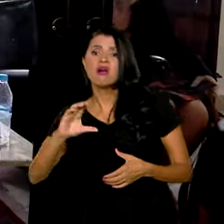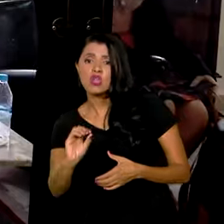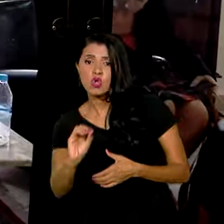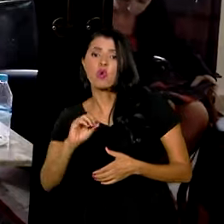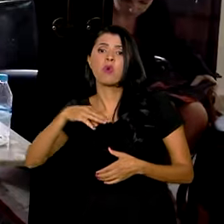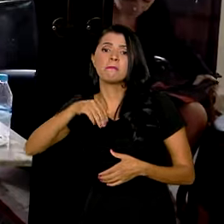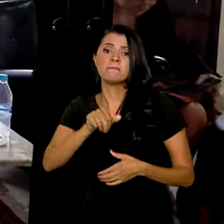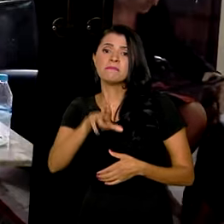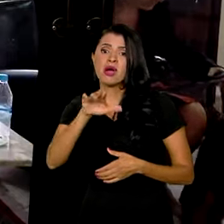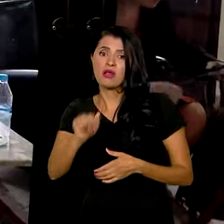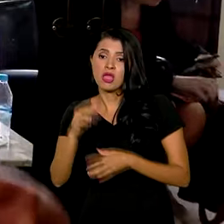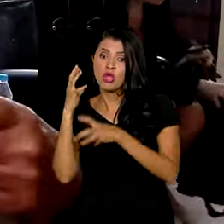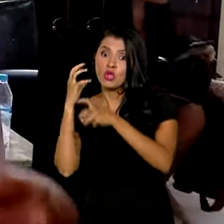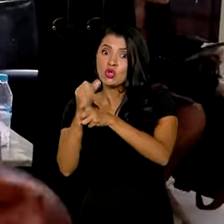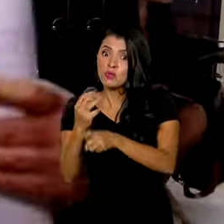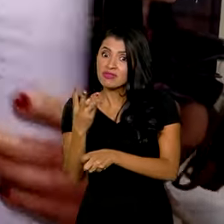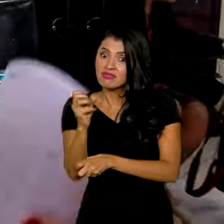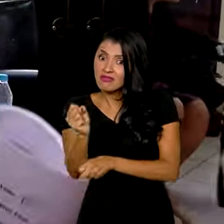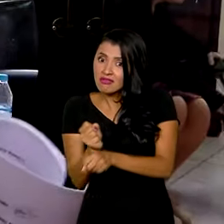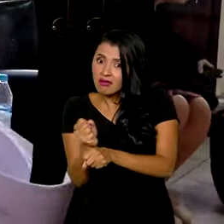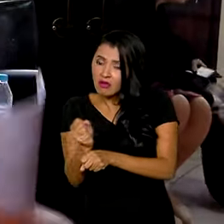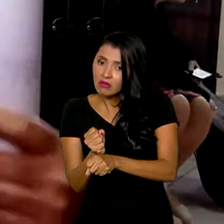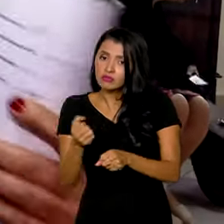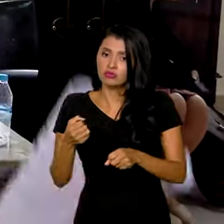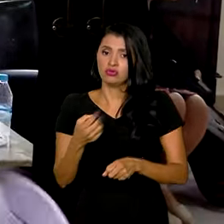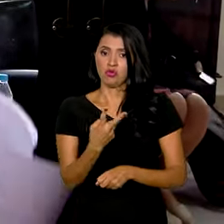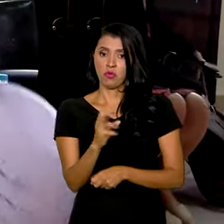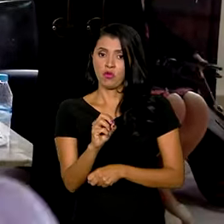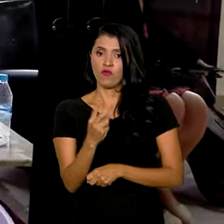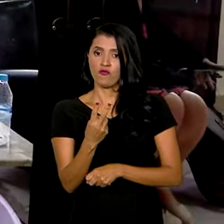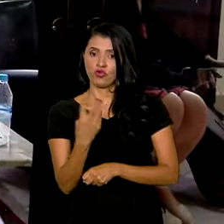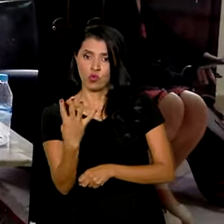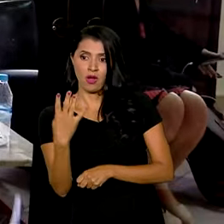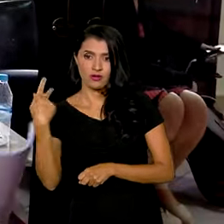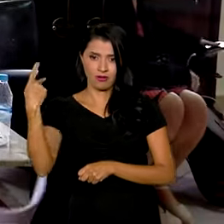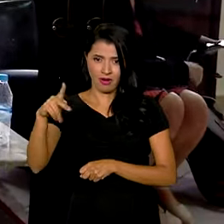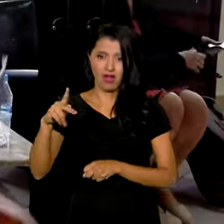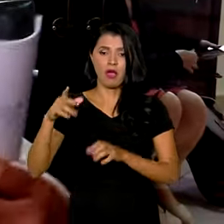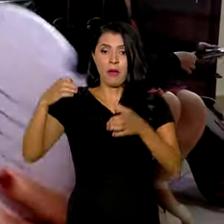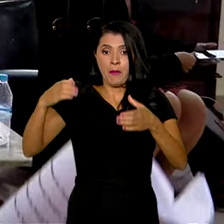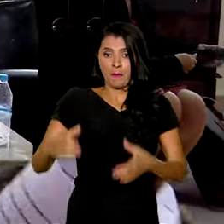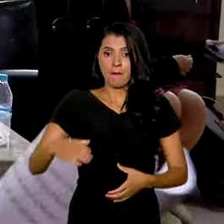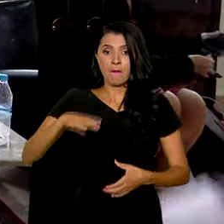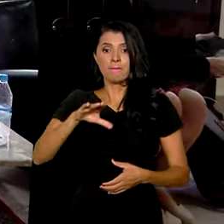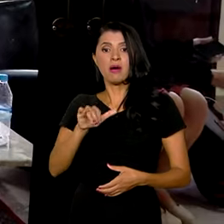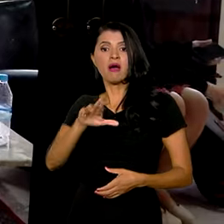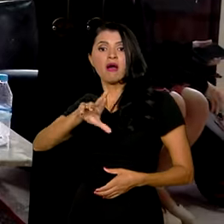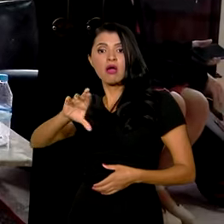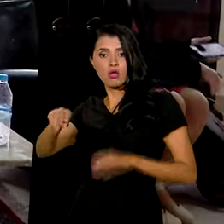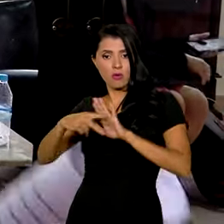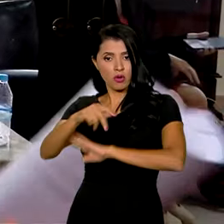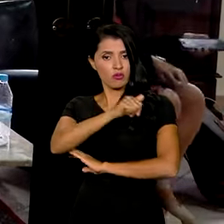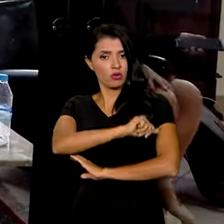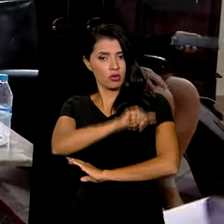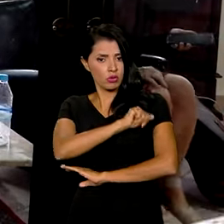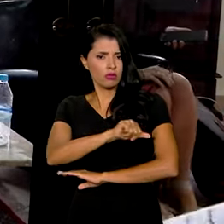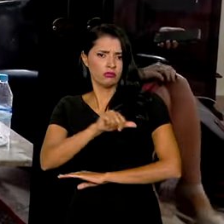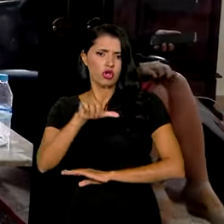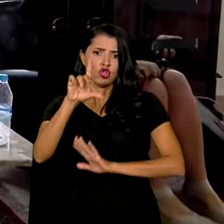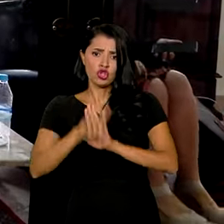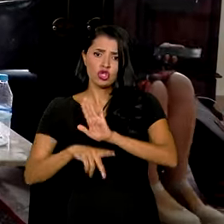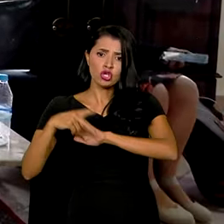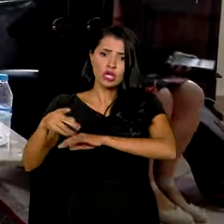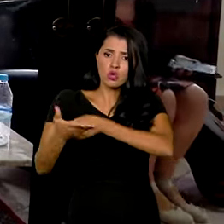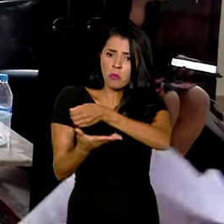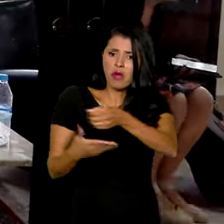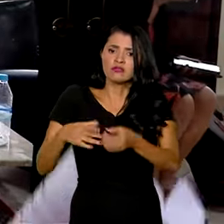30 anos em 2024, como bairro da cidade do Rio de Janeiro, para que a gente consiga efetivar direitos muito